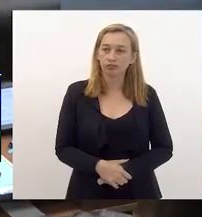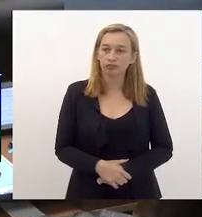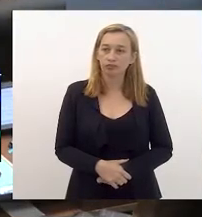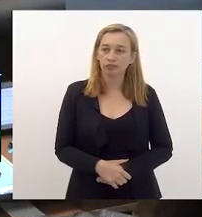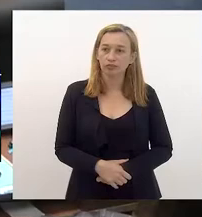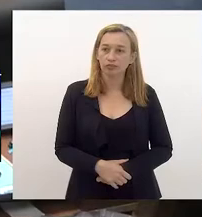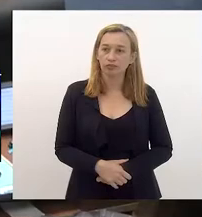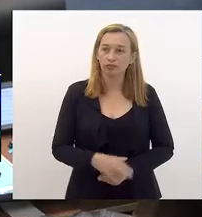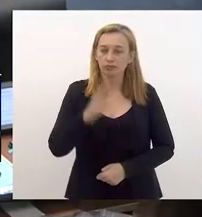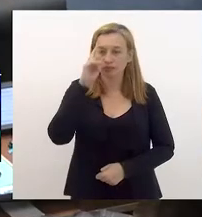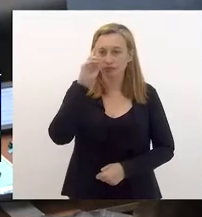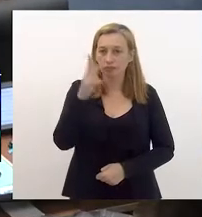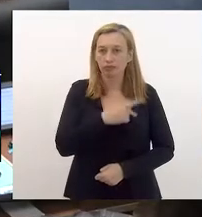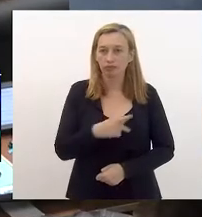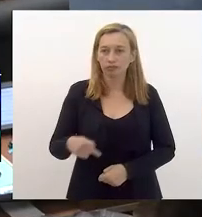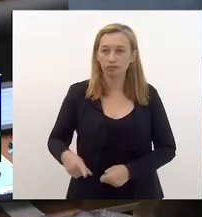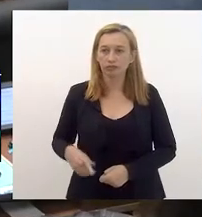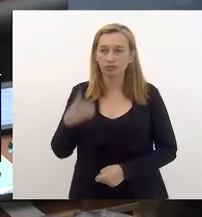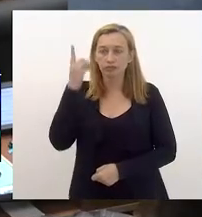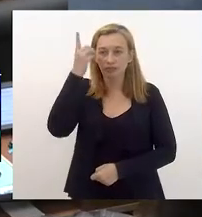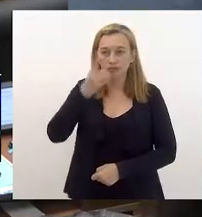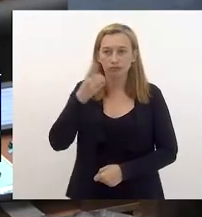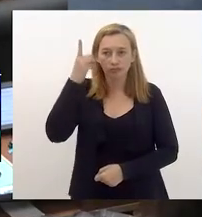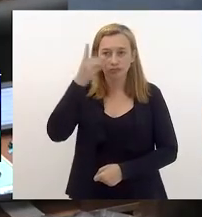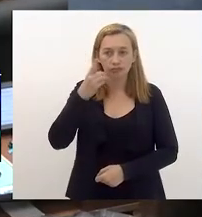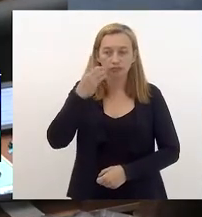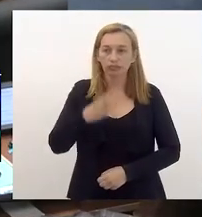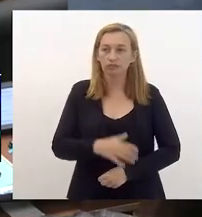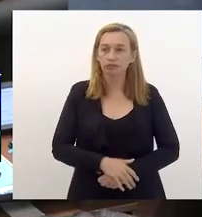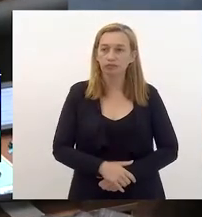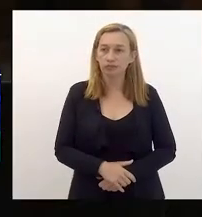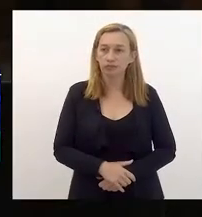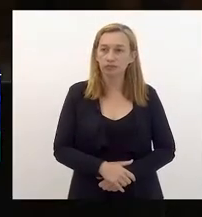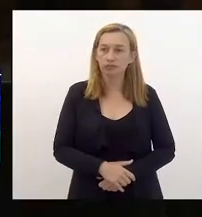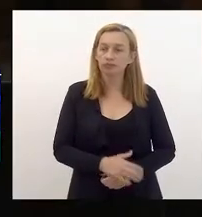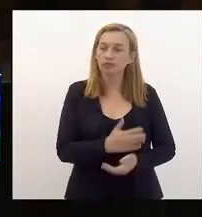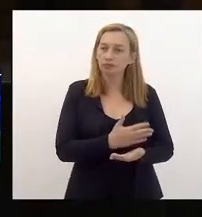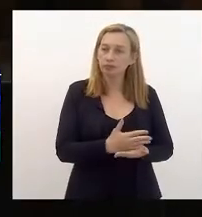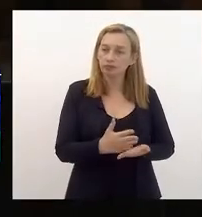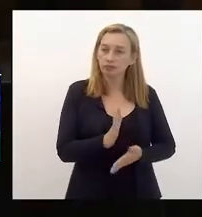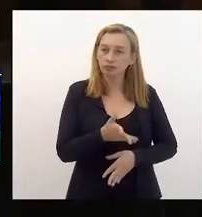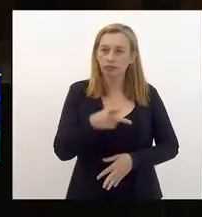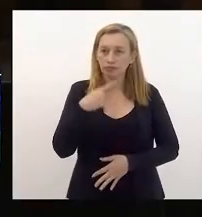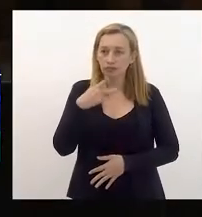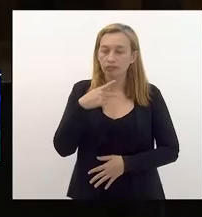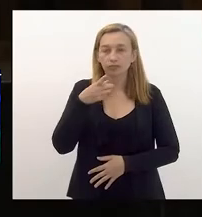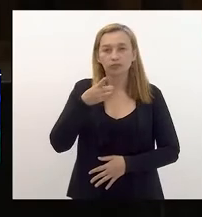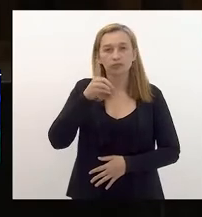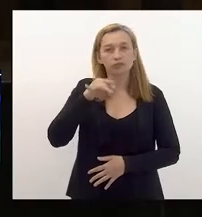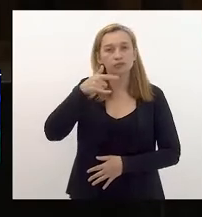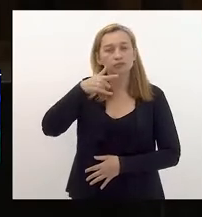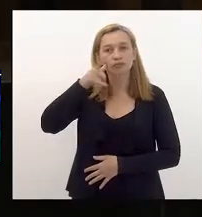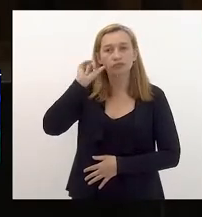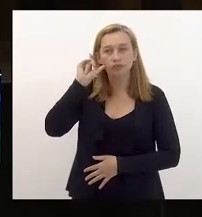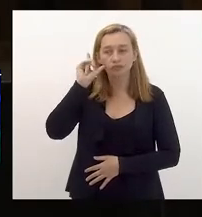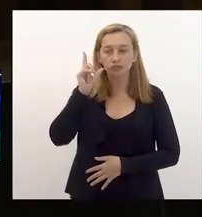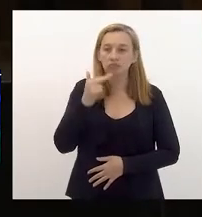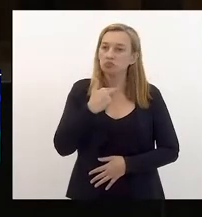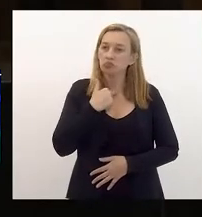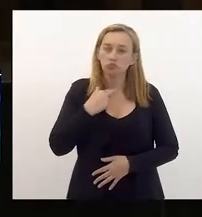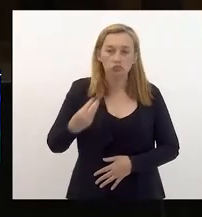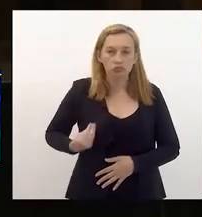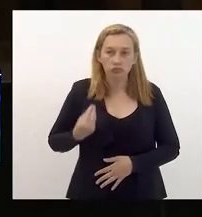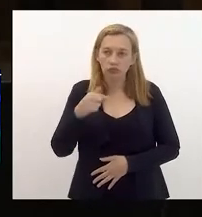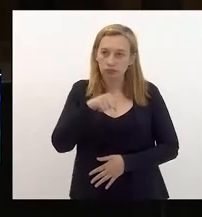senhor presidente, deputados, deputadas, começo justificando que no dia de ontem eu não pude estar